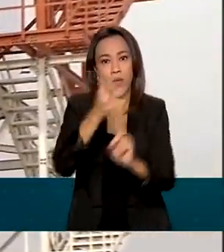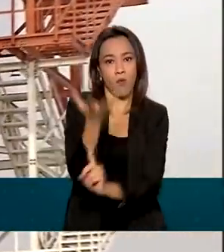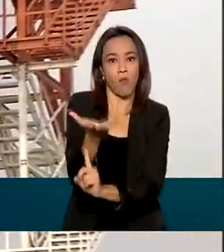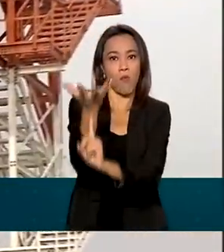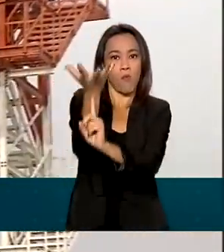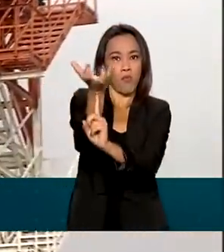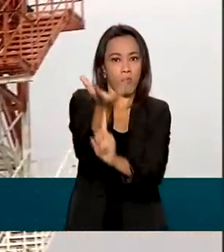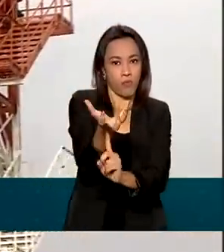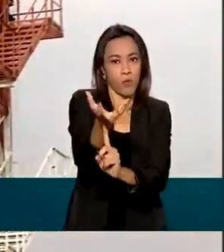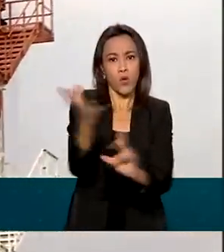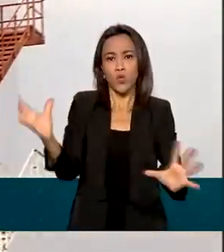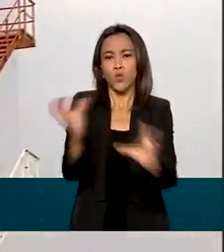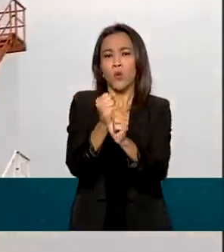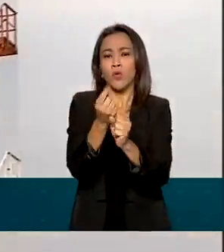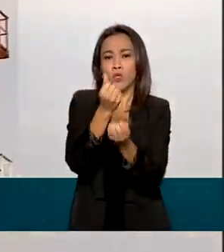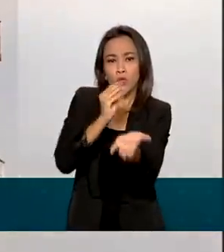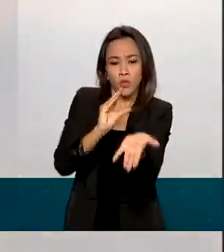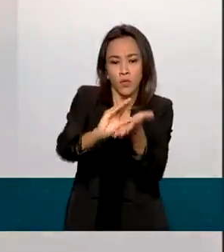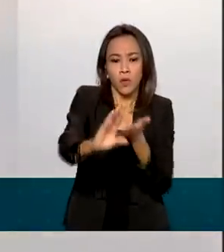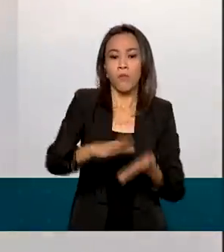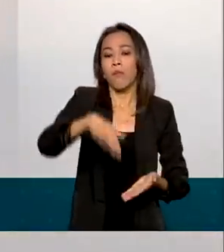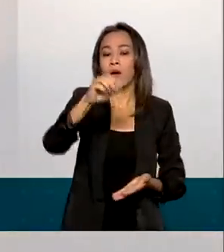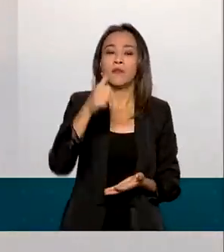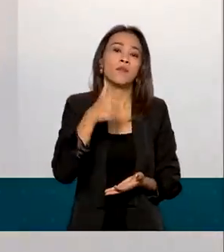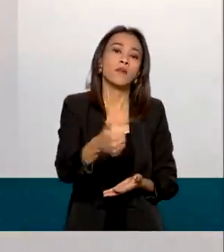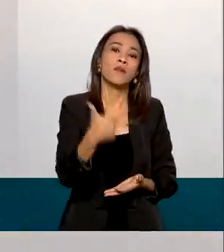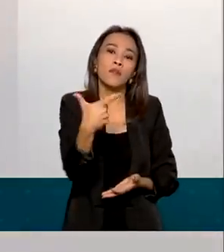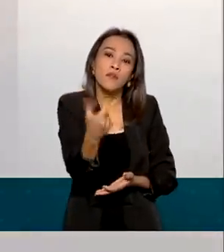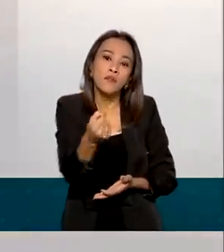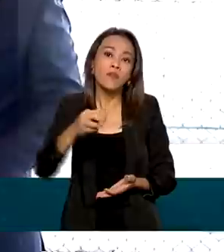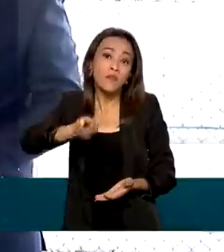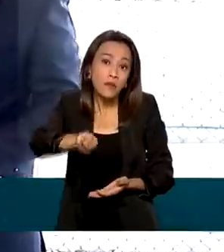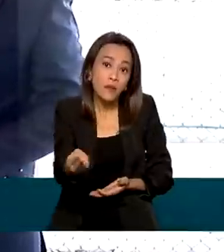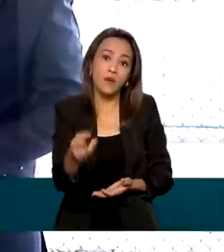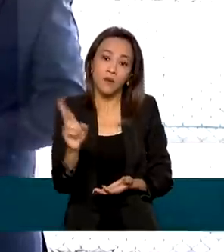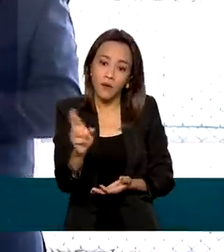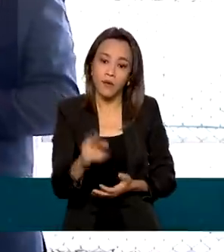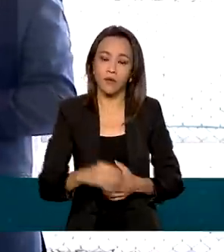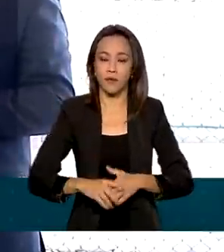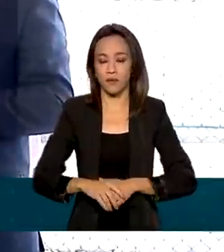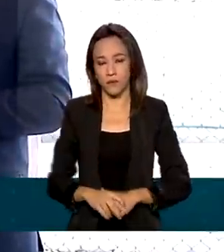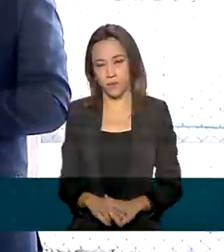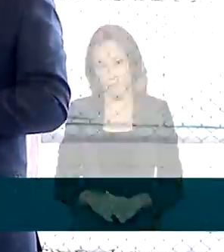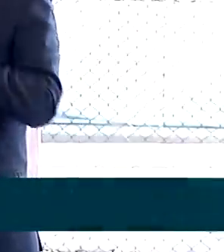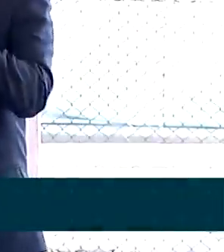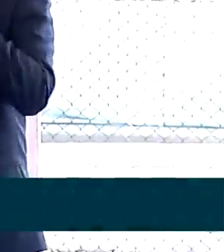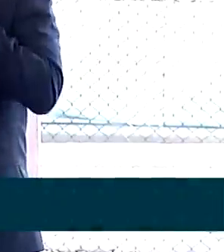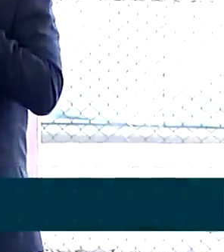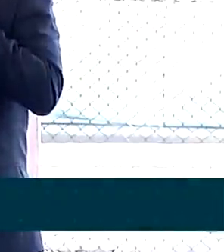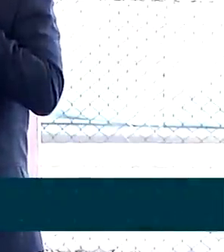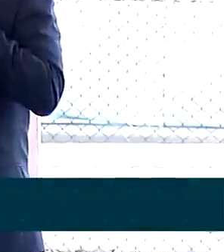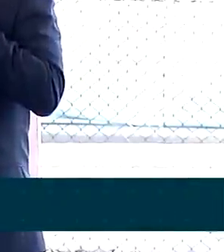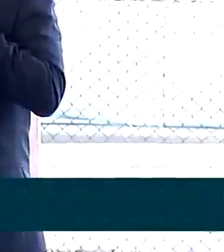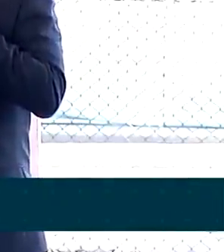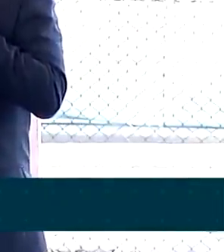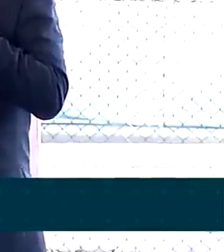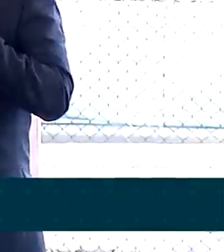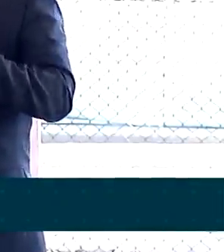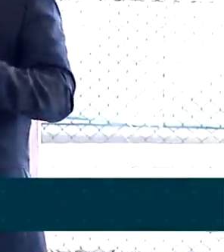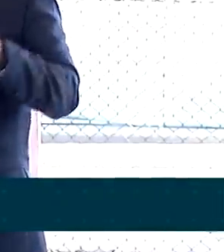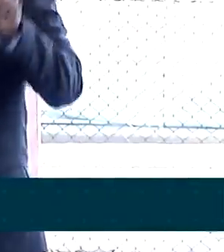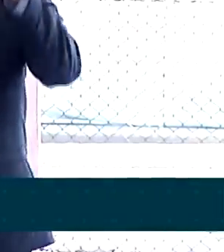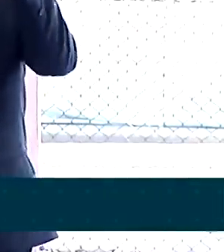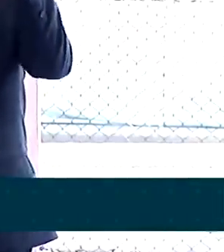todo foram investidos mais de 120 milhões de reais. Isso nos proporcionará paz